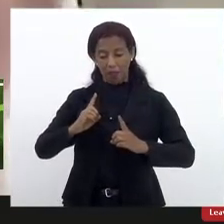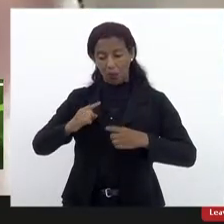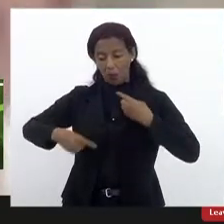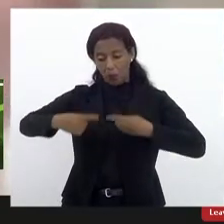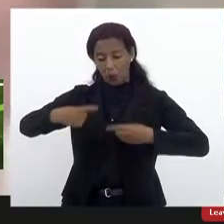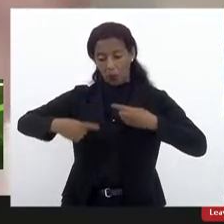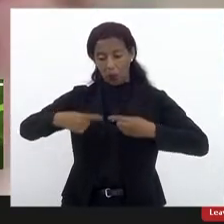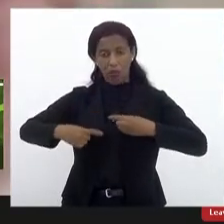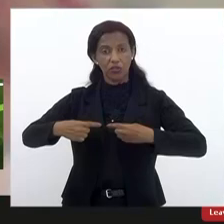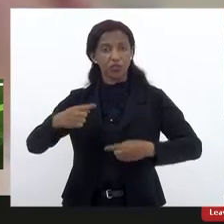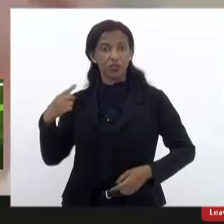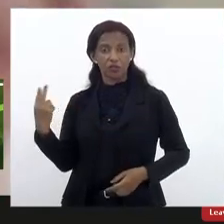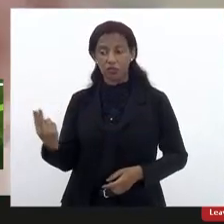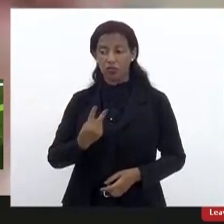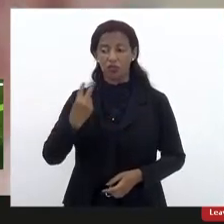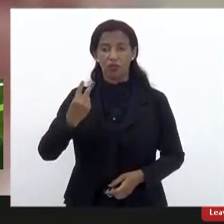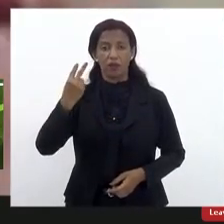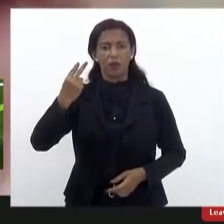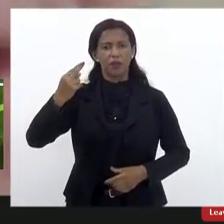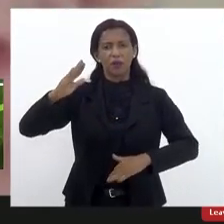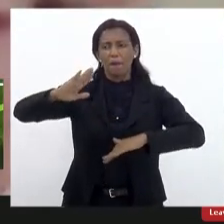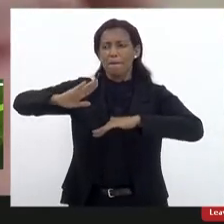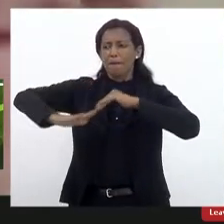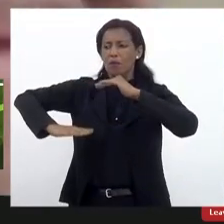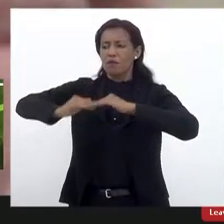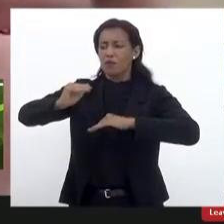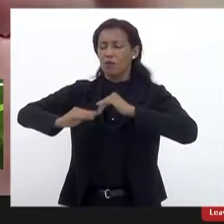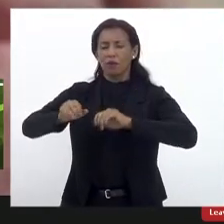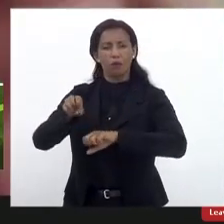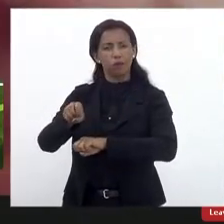valorização do profissional de educação.